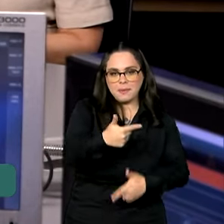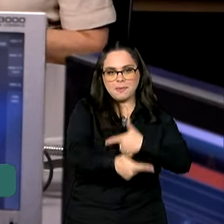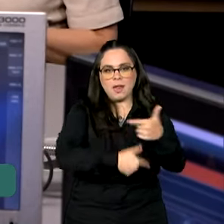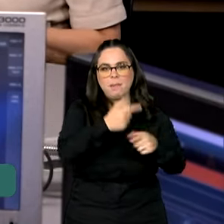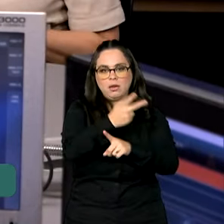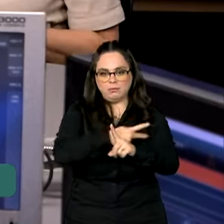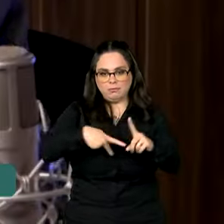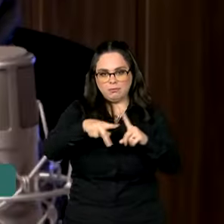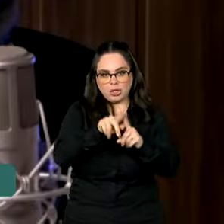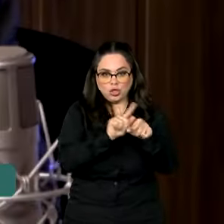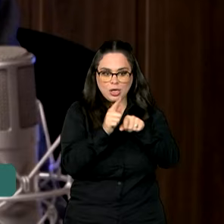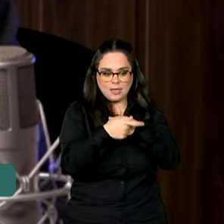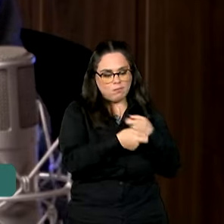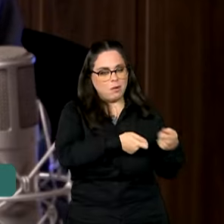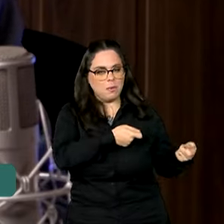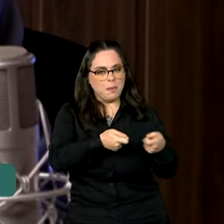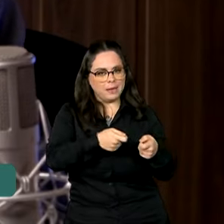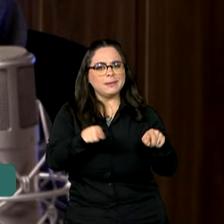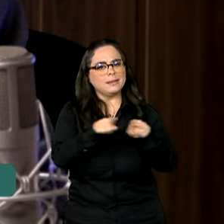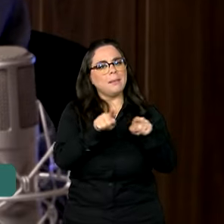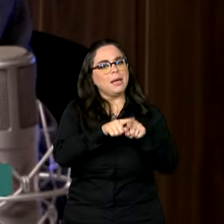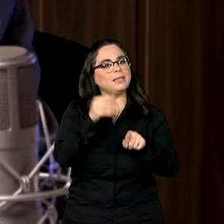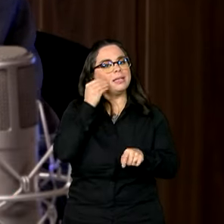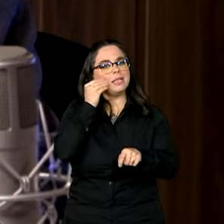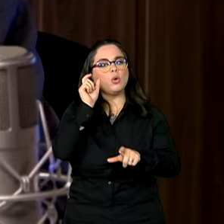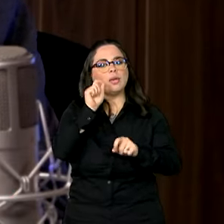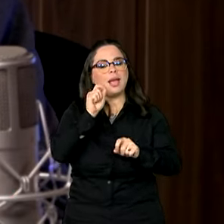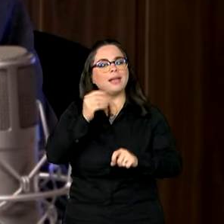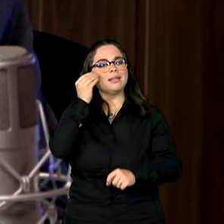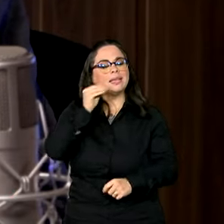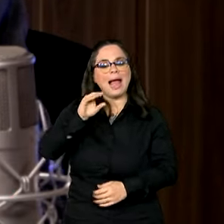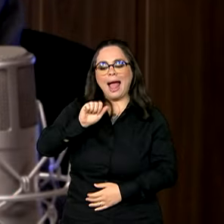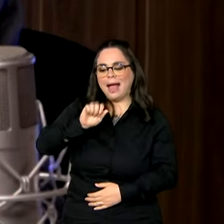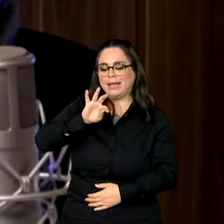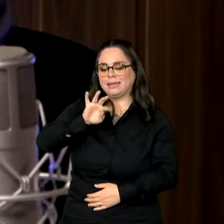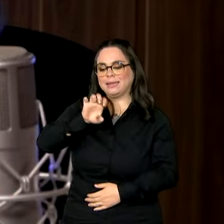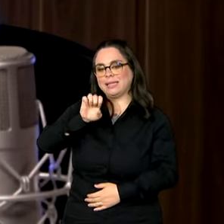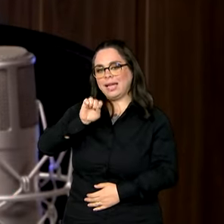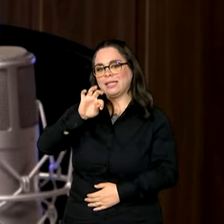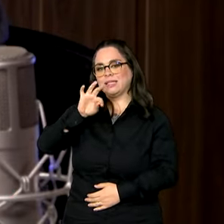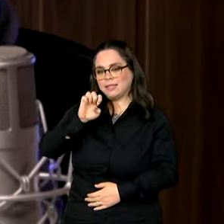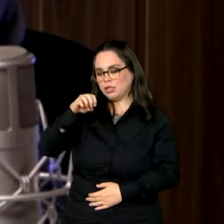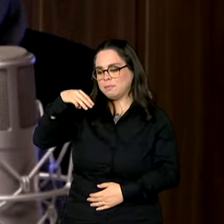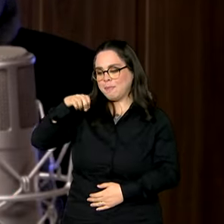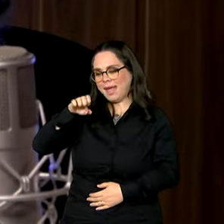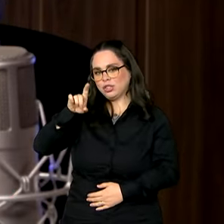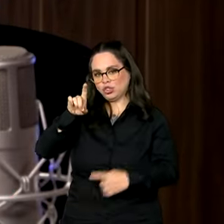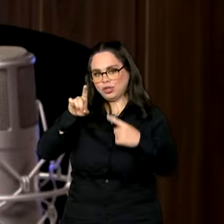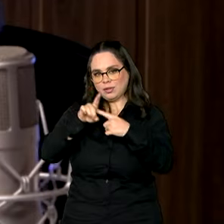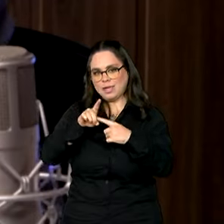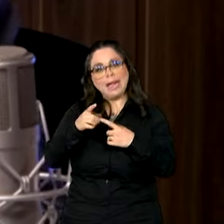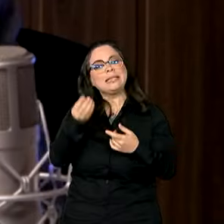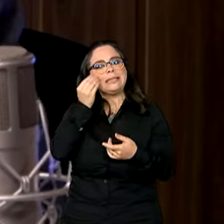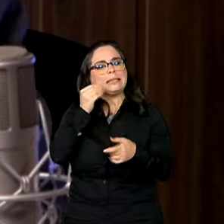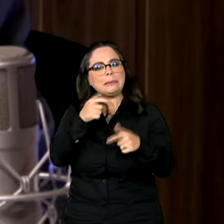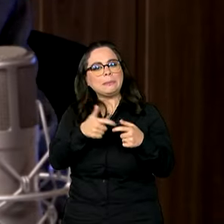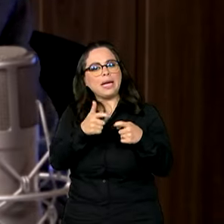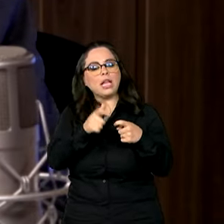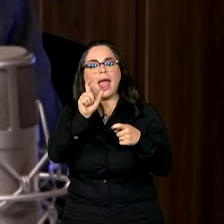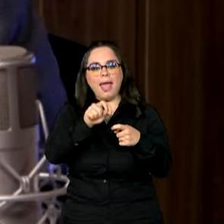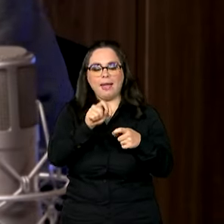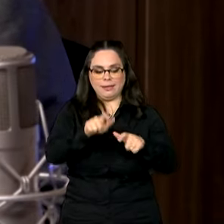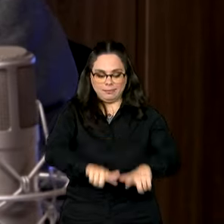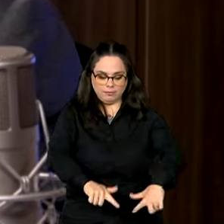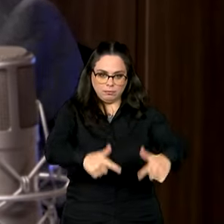Previdência Social. estamos. Nós também estamos fazendo o chamado ateste médico. O que é ateste médico? Médio vem de médico, né? É um